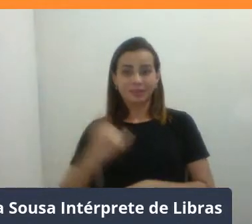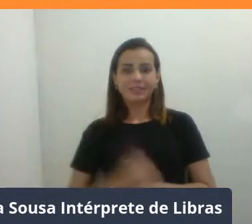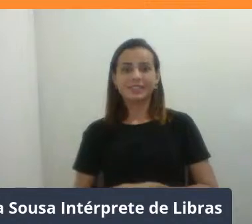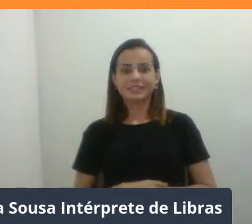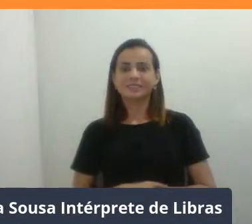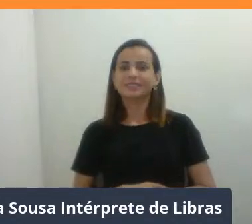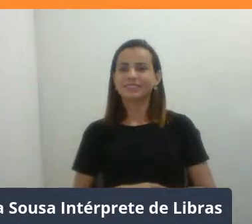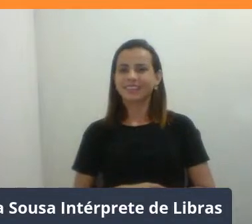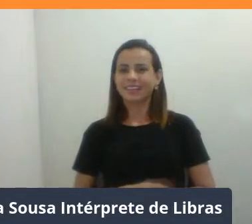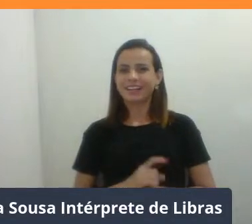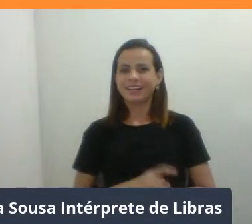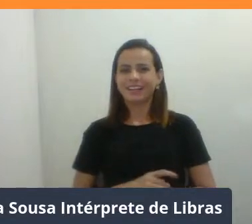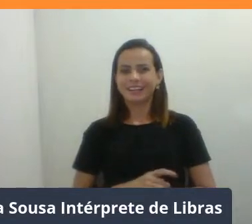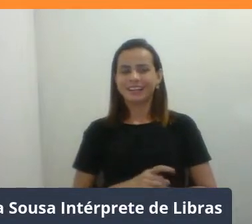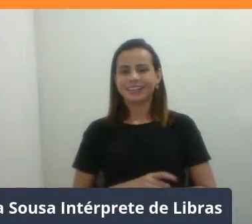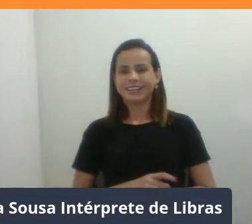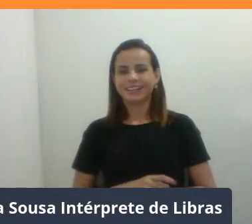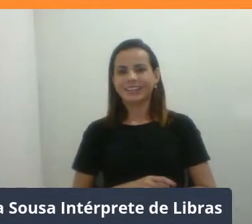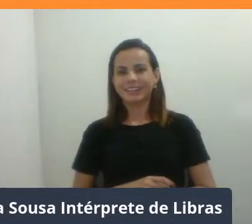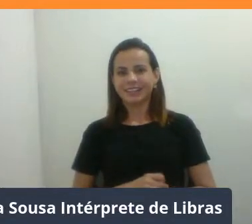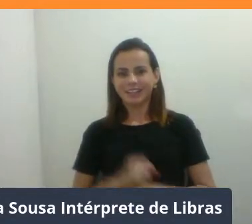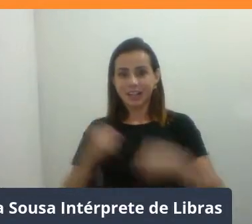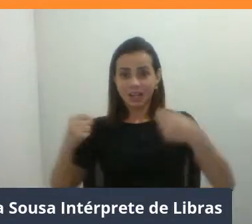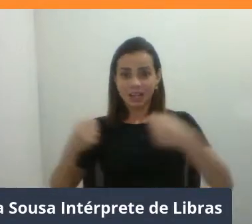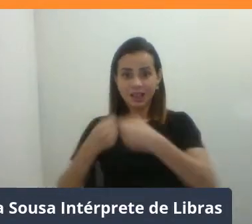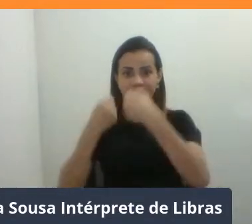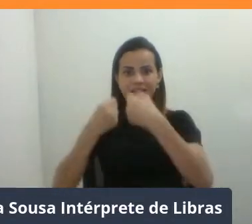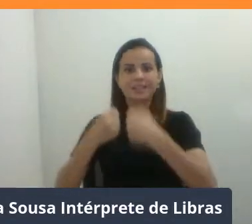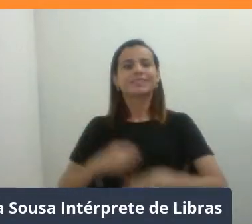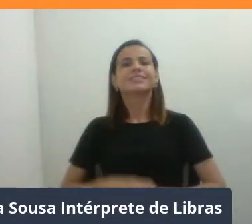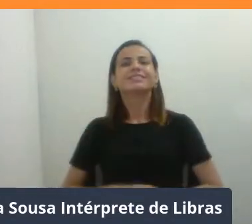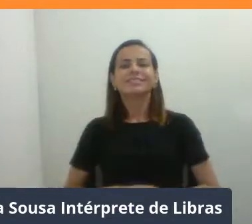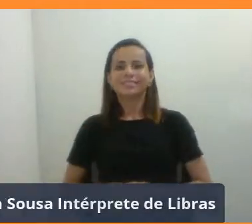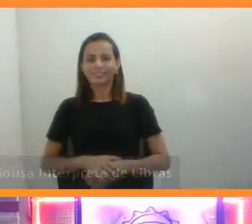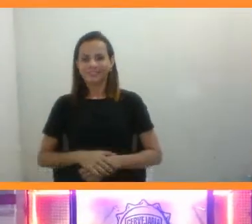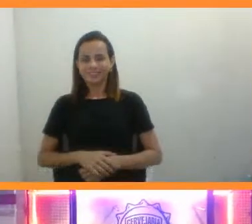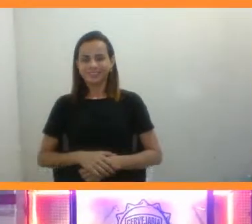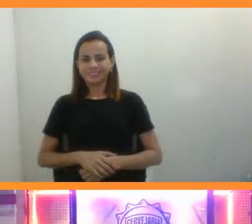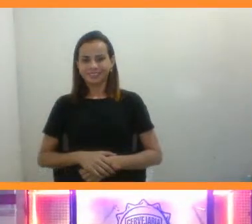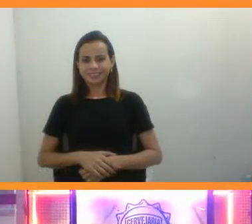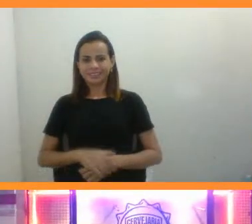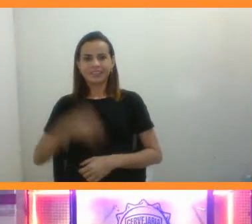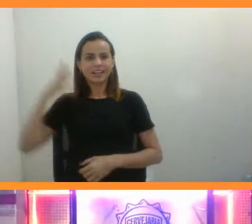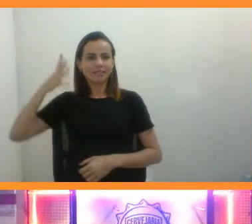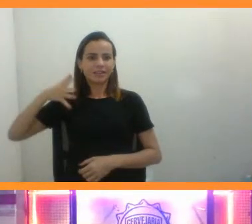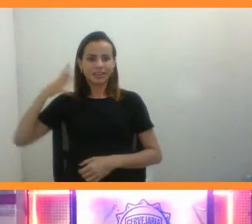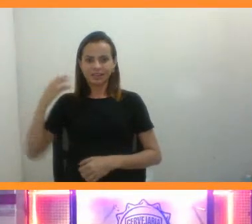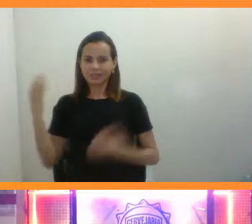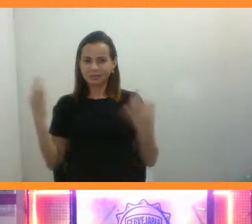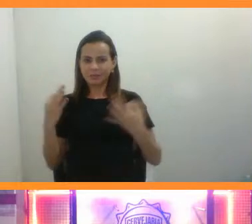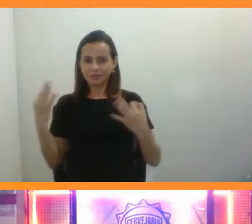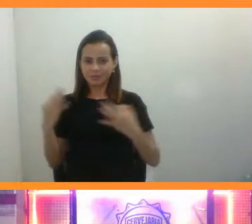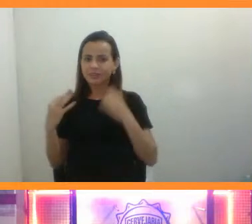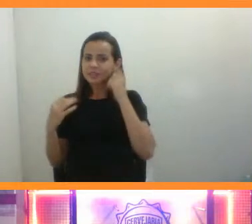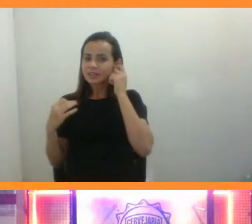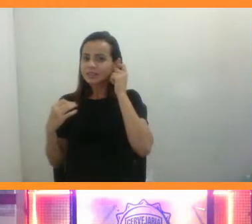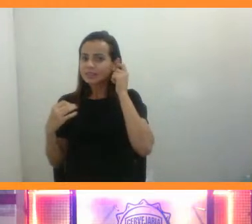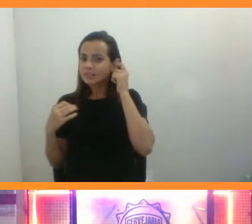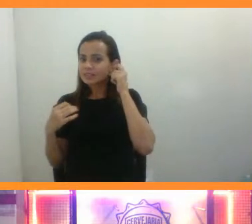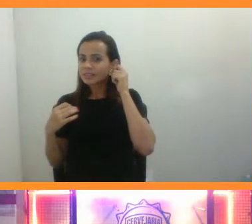degustada. É isso aí. Vamos junto. A palestra foi excelente. Essa parte de